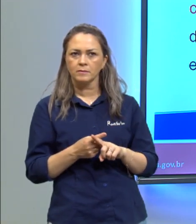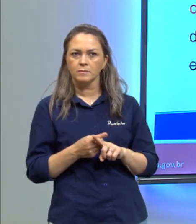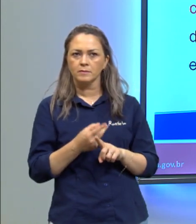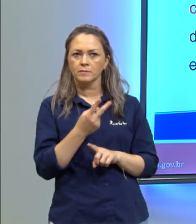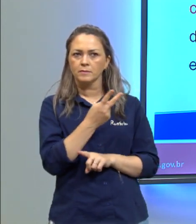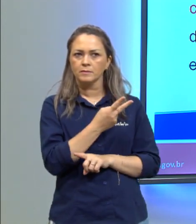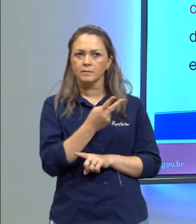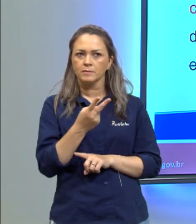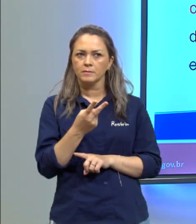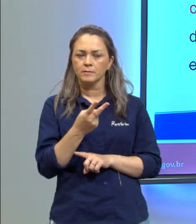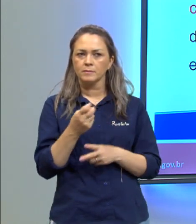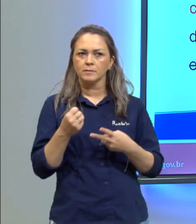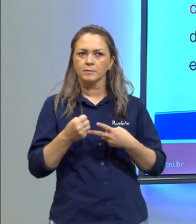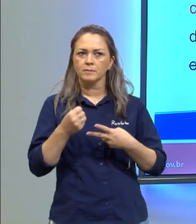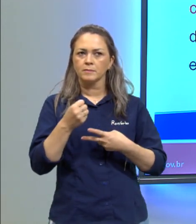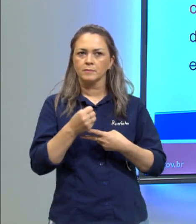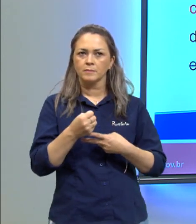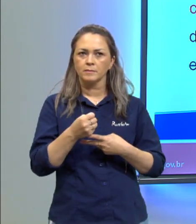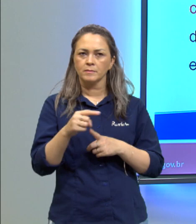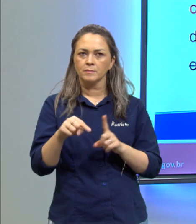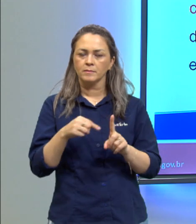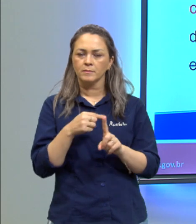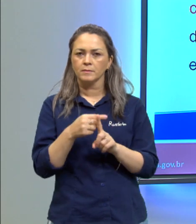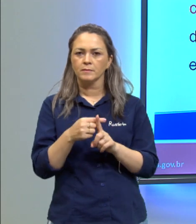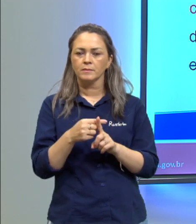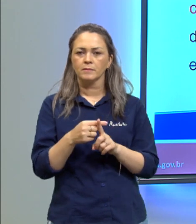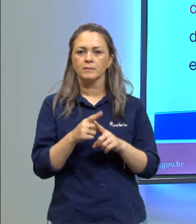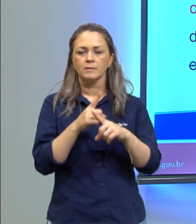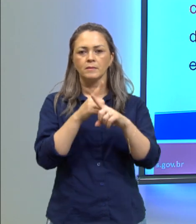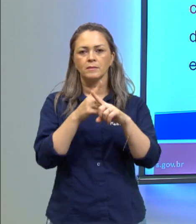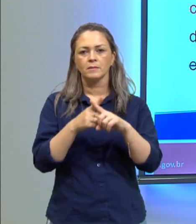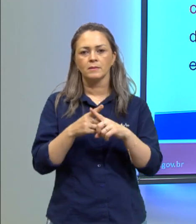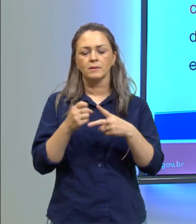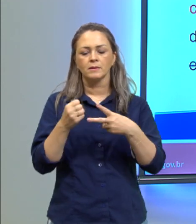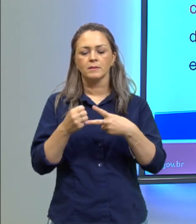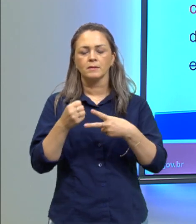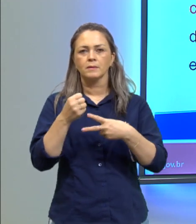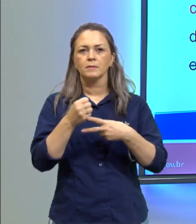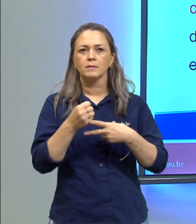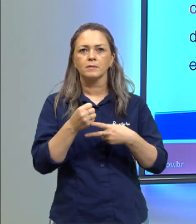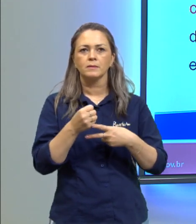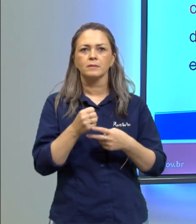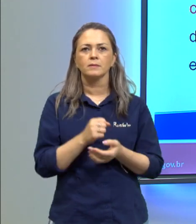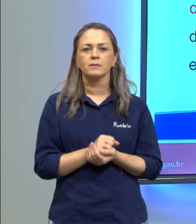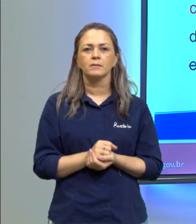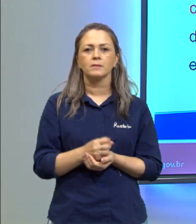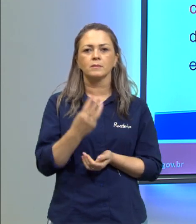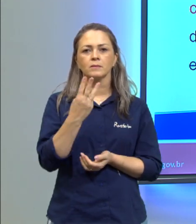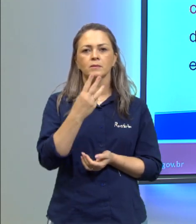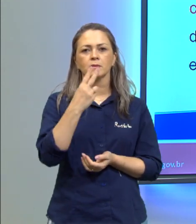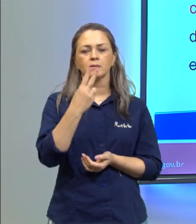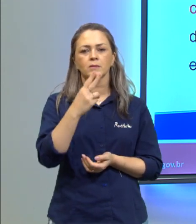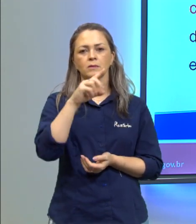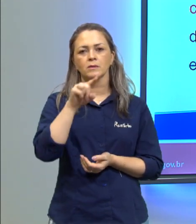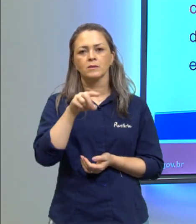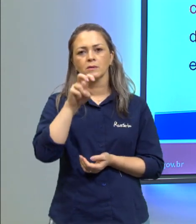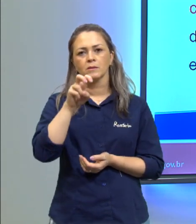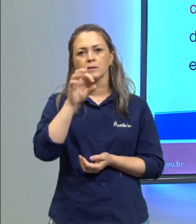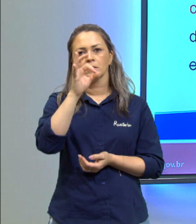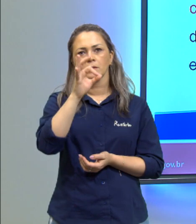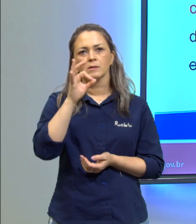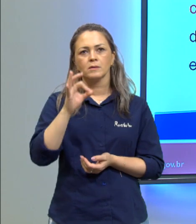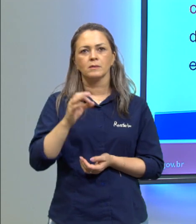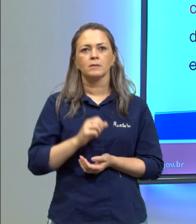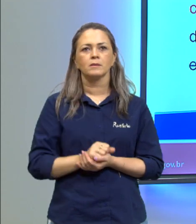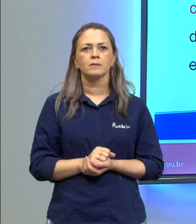probabilidades, mais o produto da segunda probabilidade, nós temos 32,5%